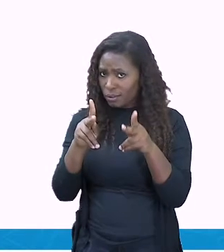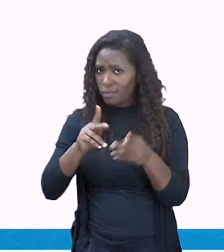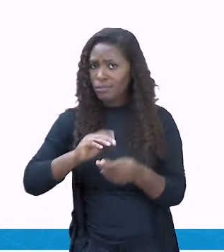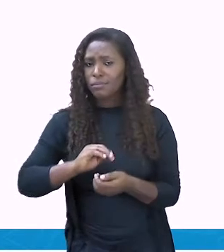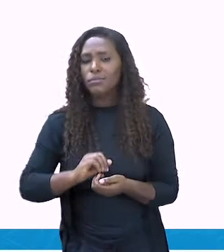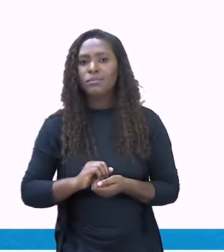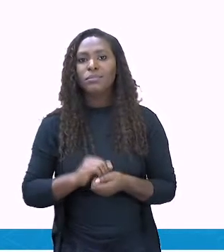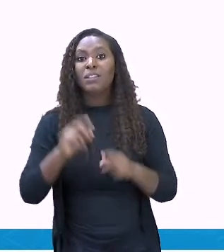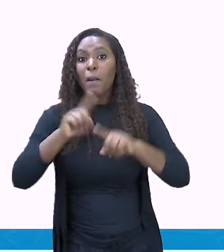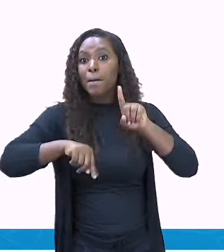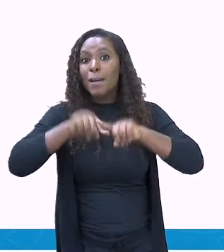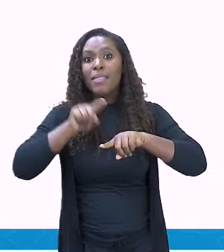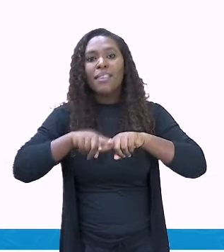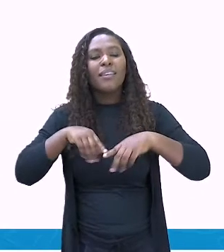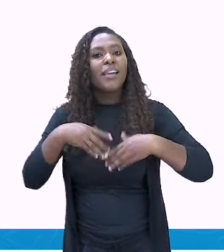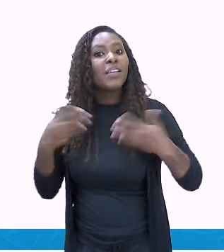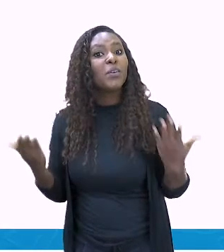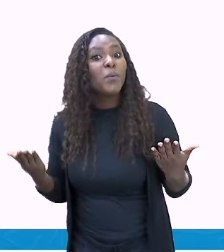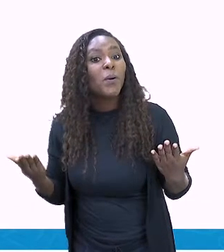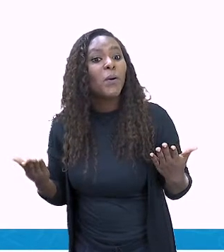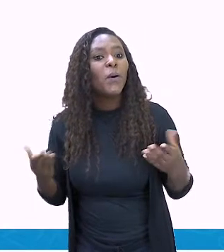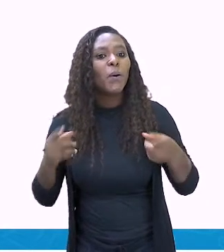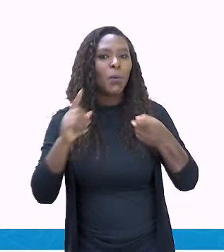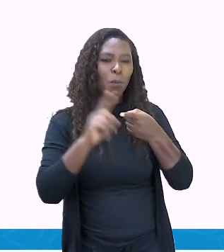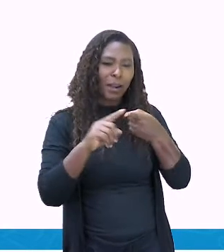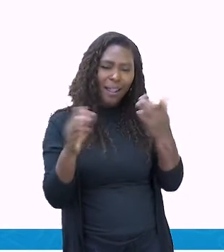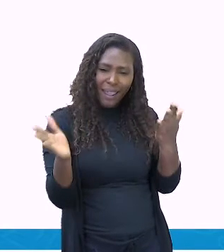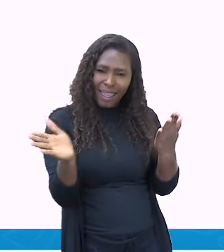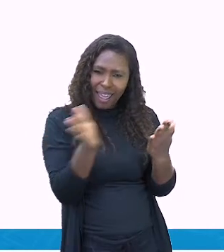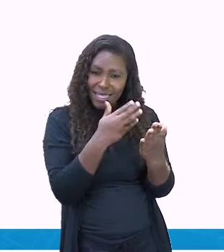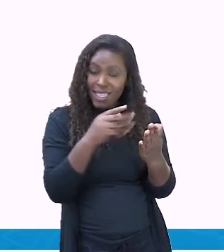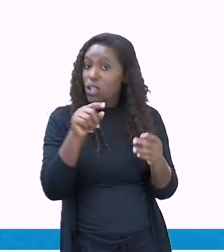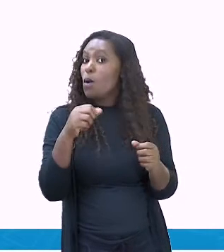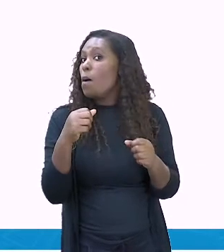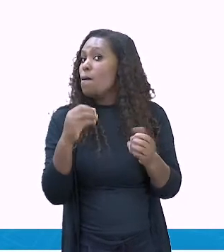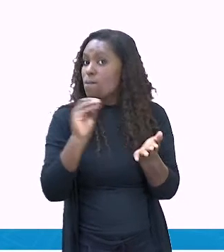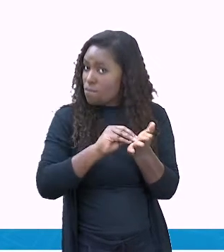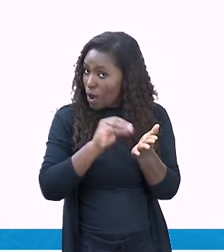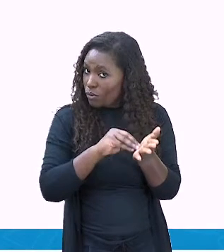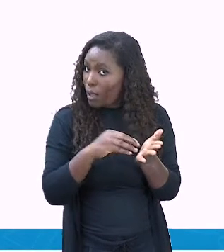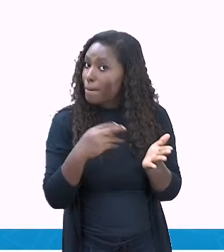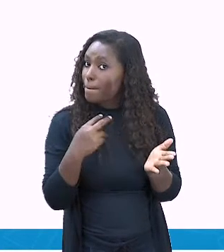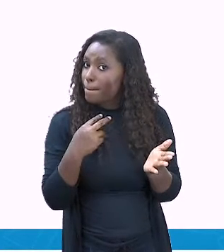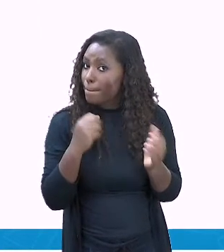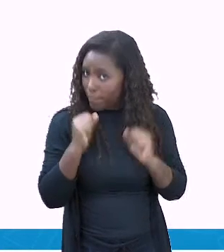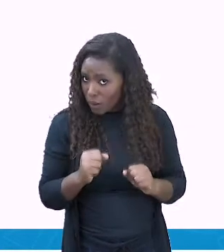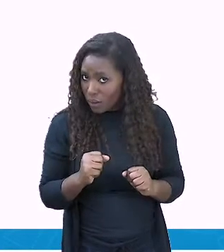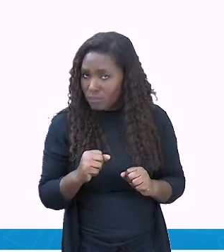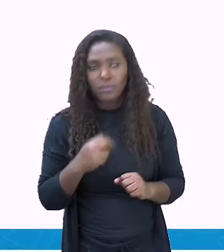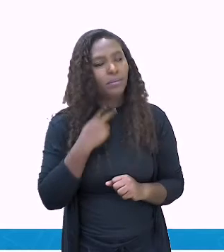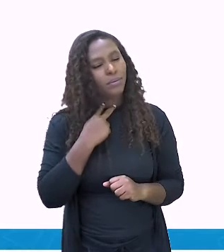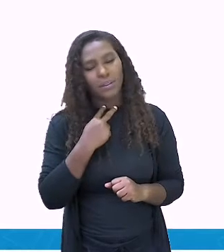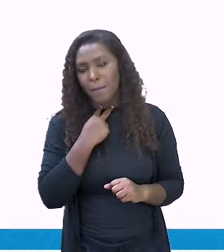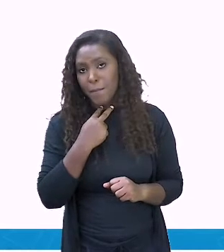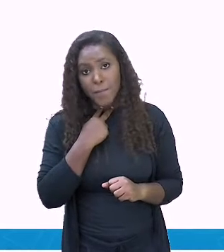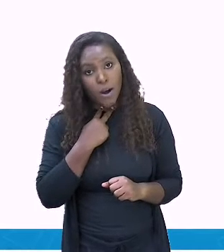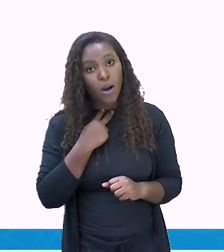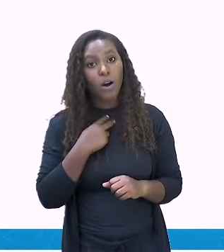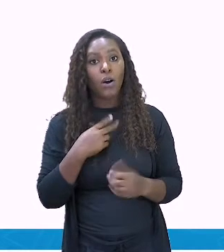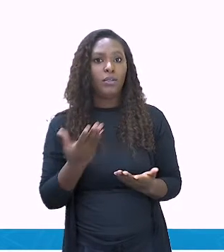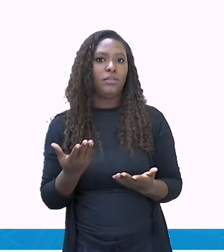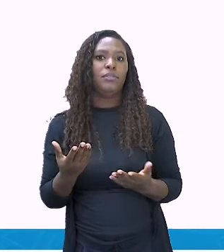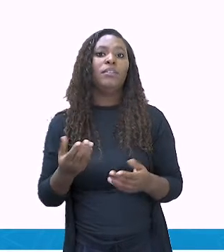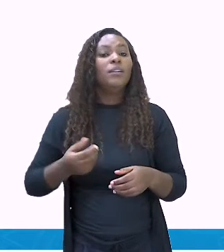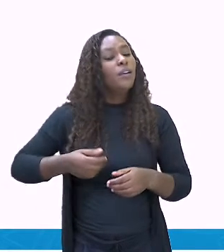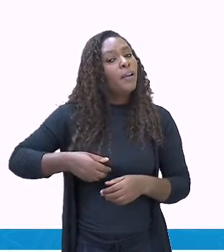utilizar para a nossa aula de hoje é aquele material que não pode faltar em nenhuma aula, né, pessoal? Mesmo a aula sendo